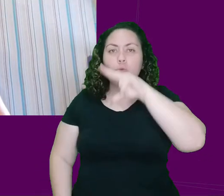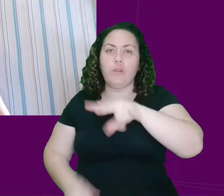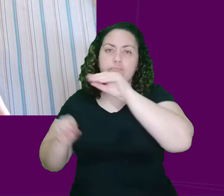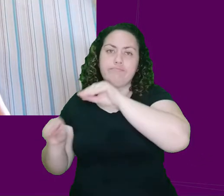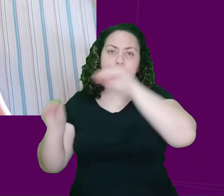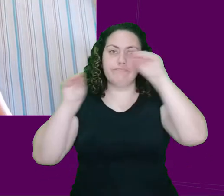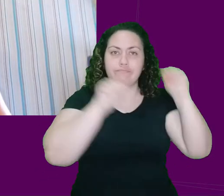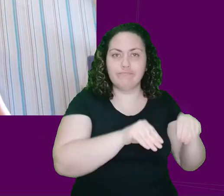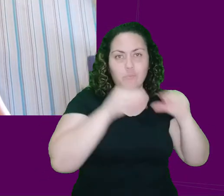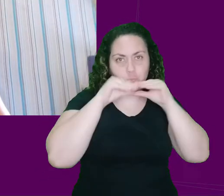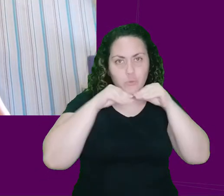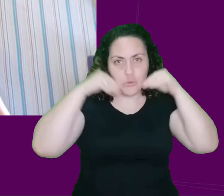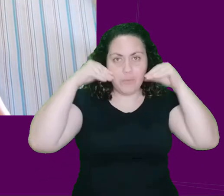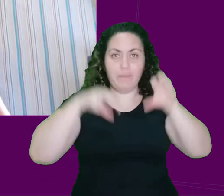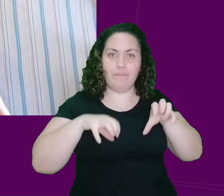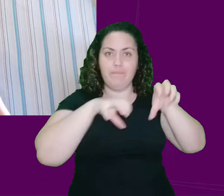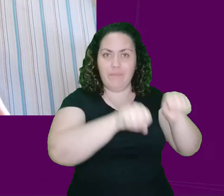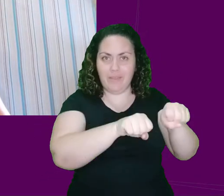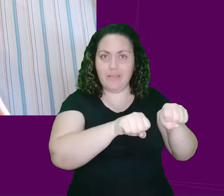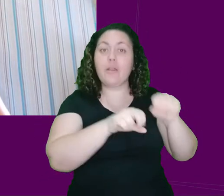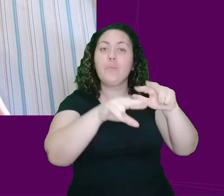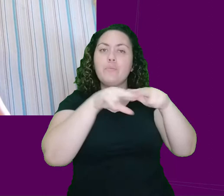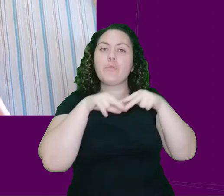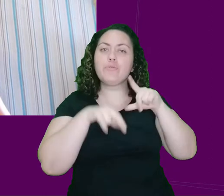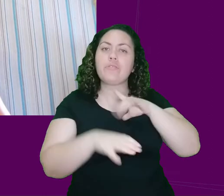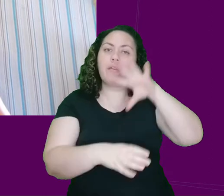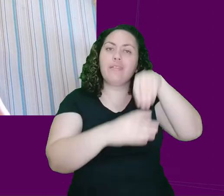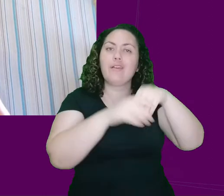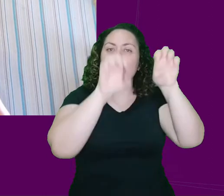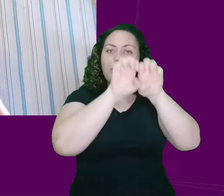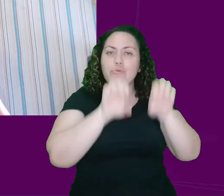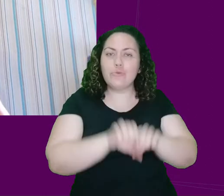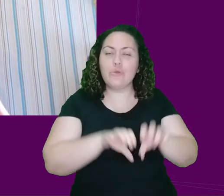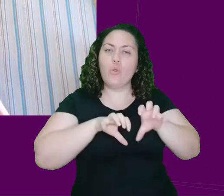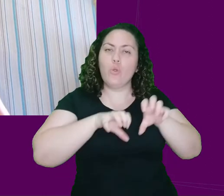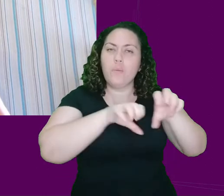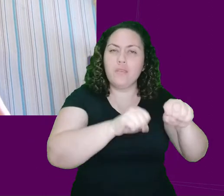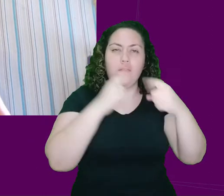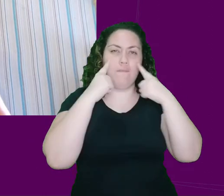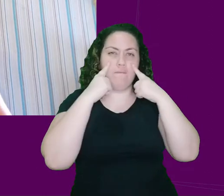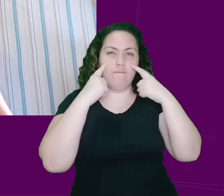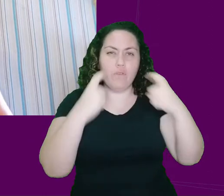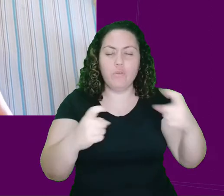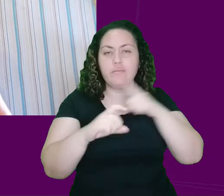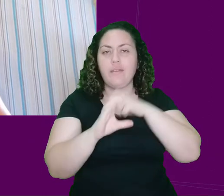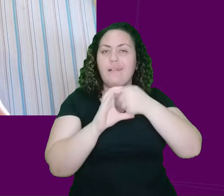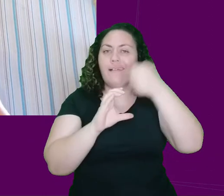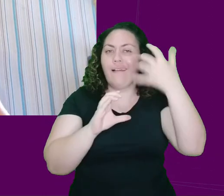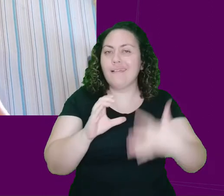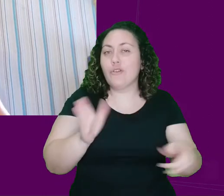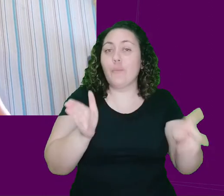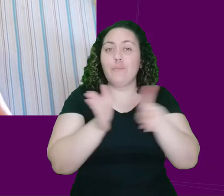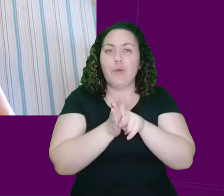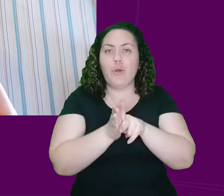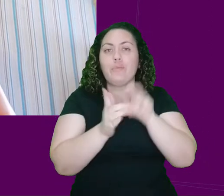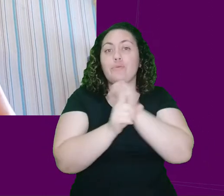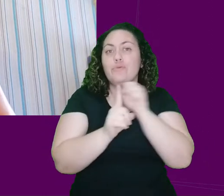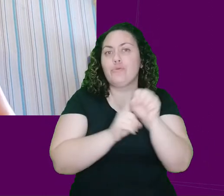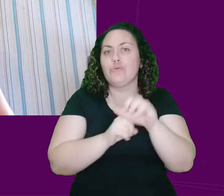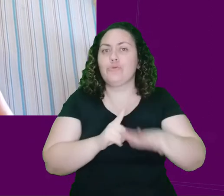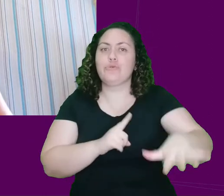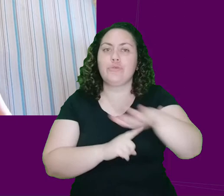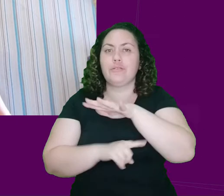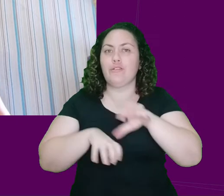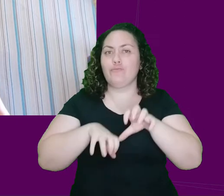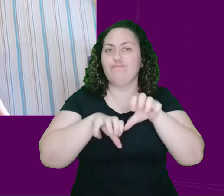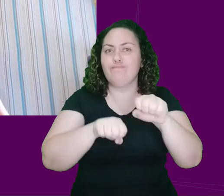então eles estavam inseridos nessa estrutura de dominação e violência que caracteriza toda e qualquer sociedade colonial.